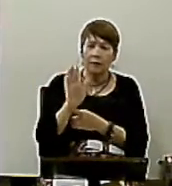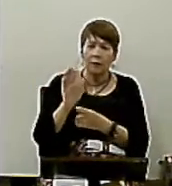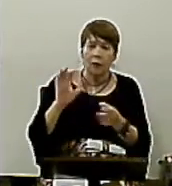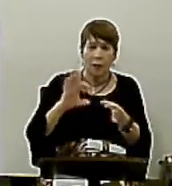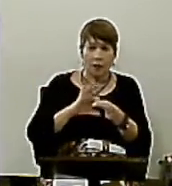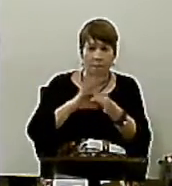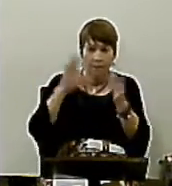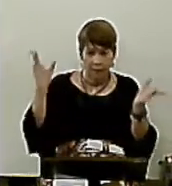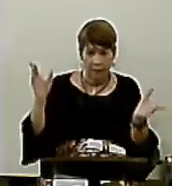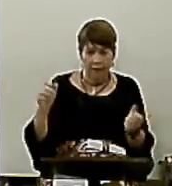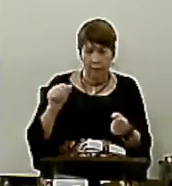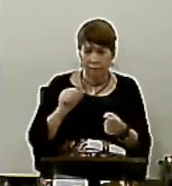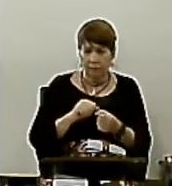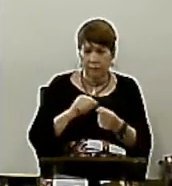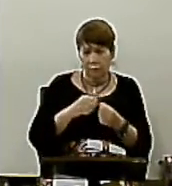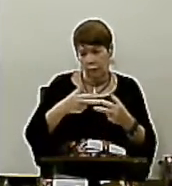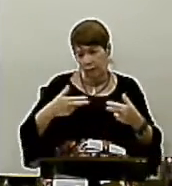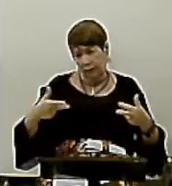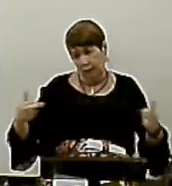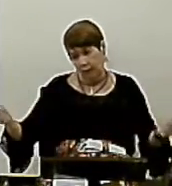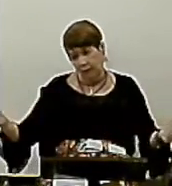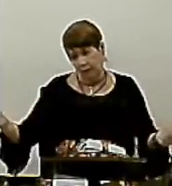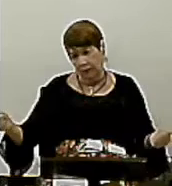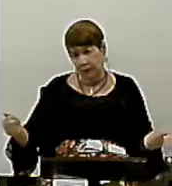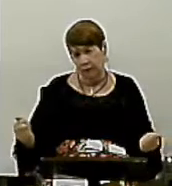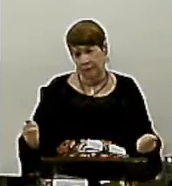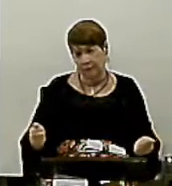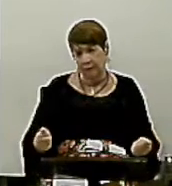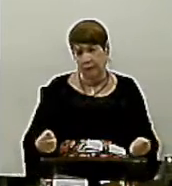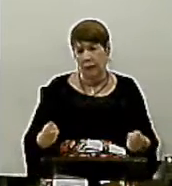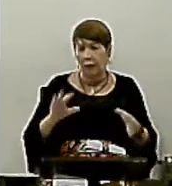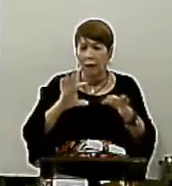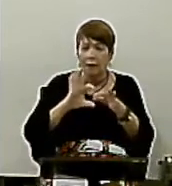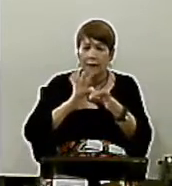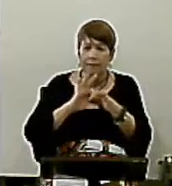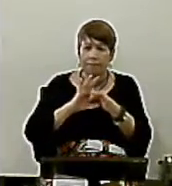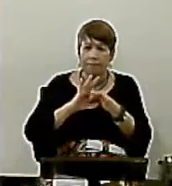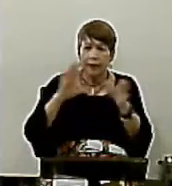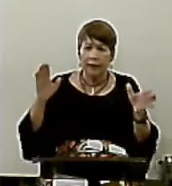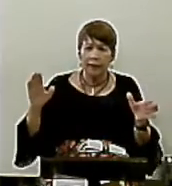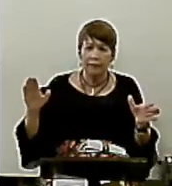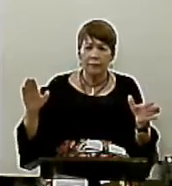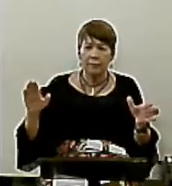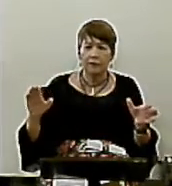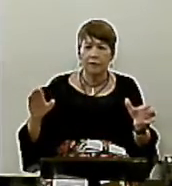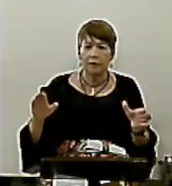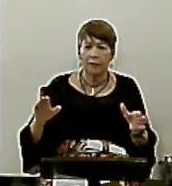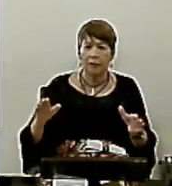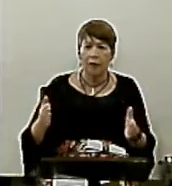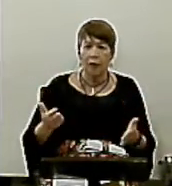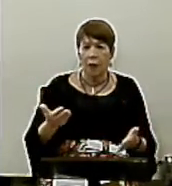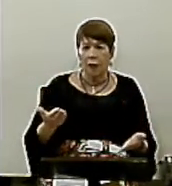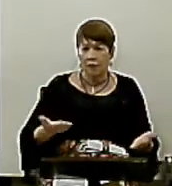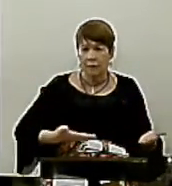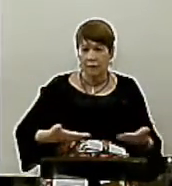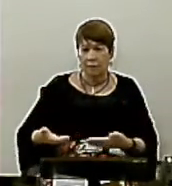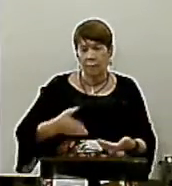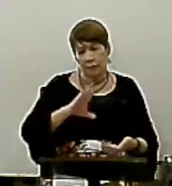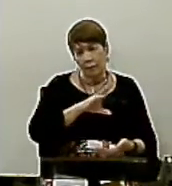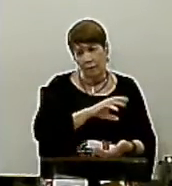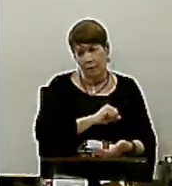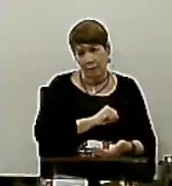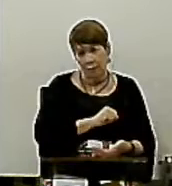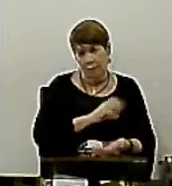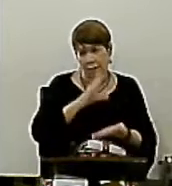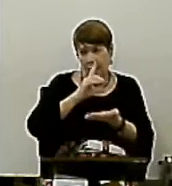Qualquer coisa Mas a liberdade Da condenação Para servir Amar E honrar